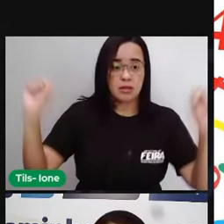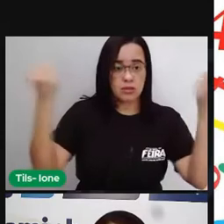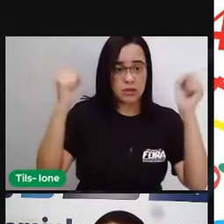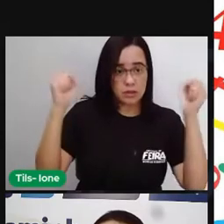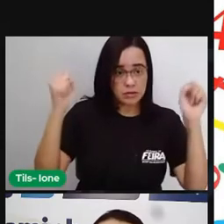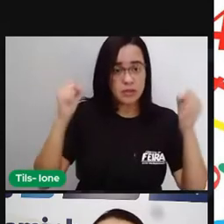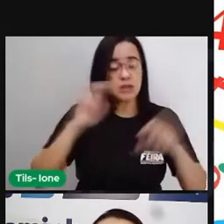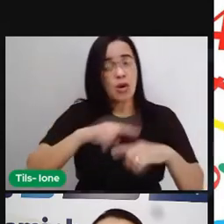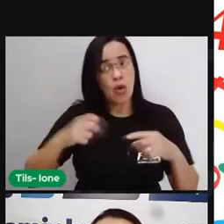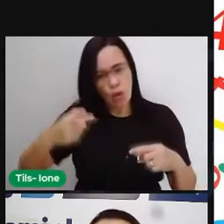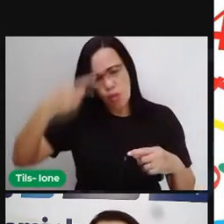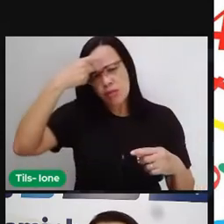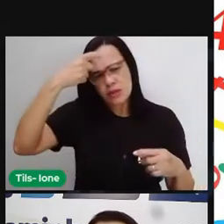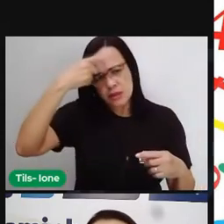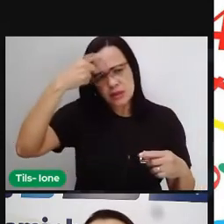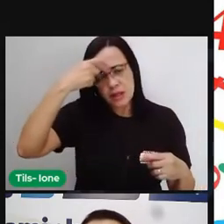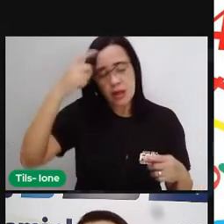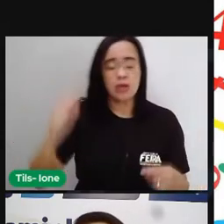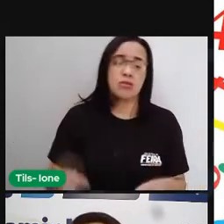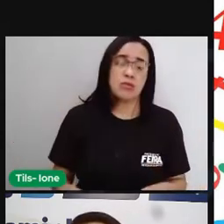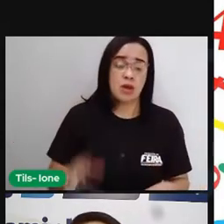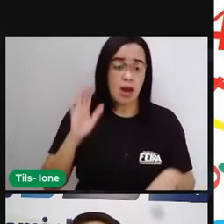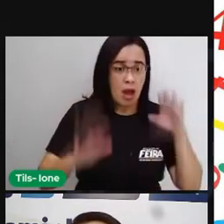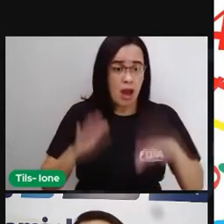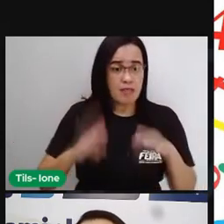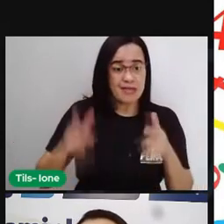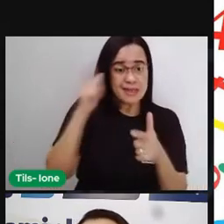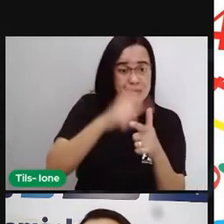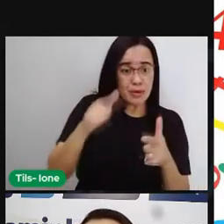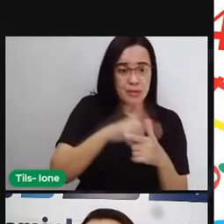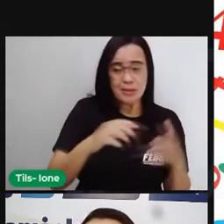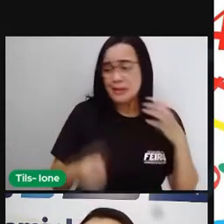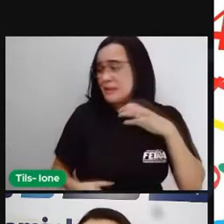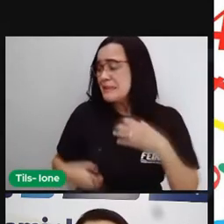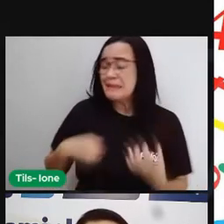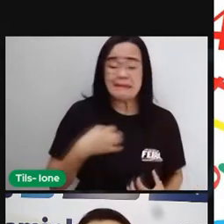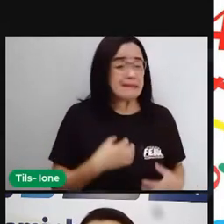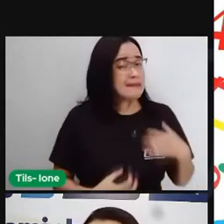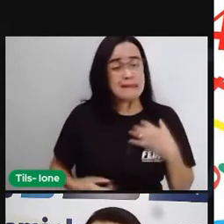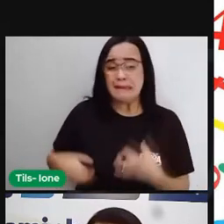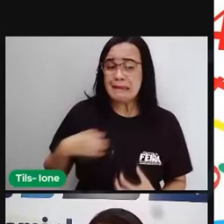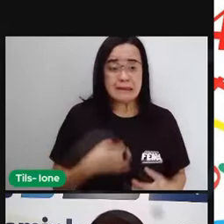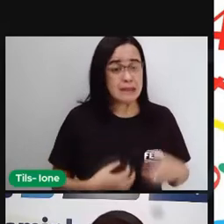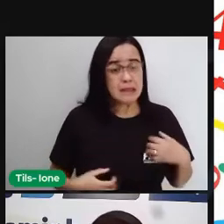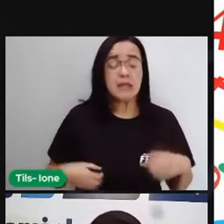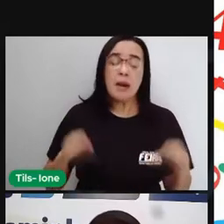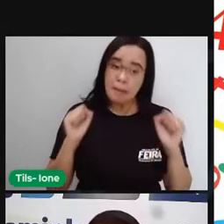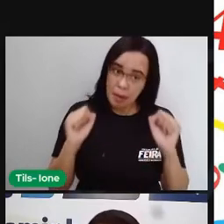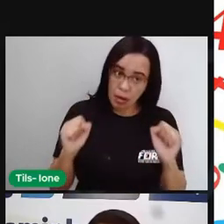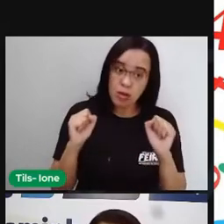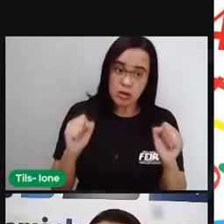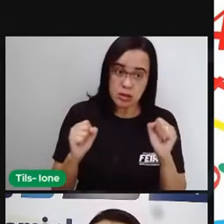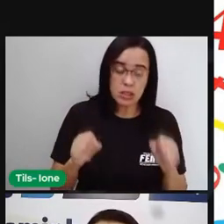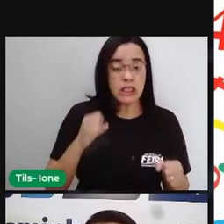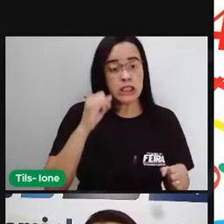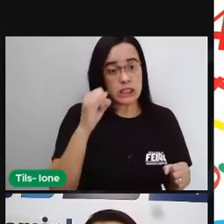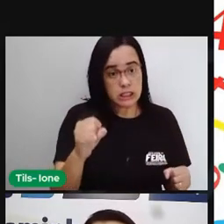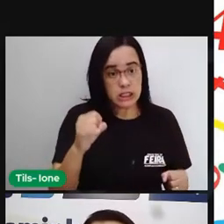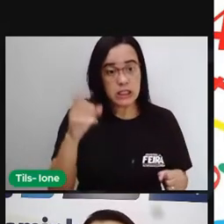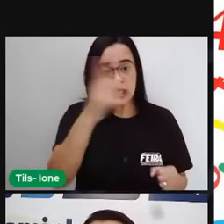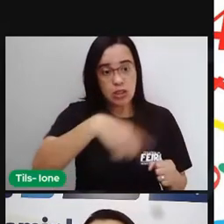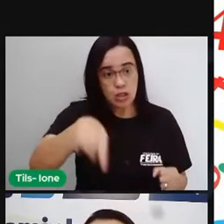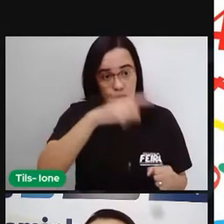Expectativa e até por crise de ansiedade. Então, a gente percebe que dependendo do que a gente esteja fazendo, né?